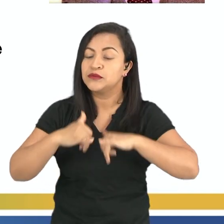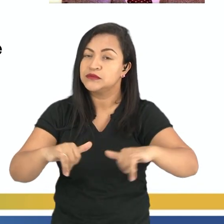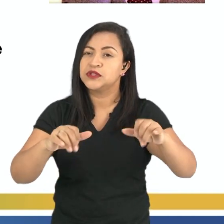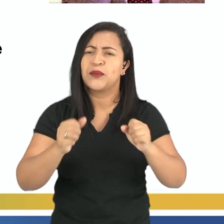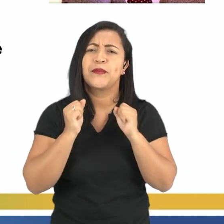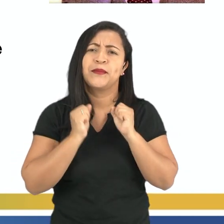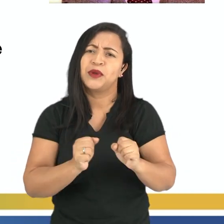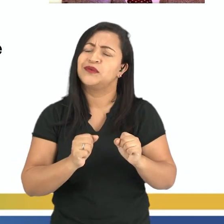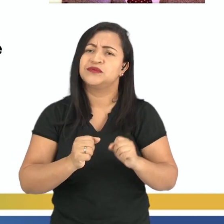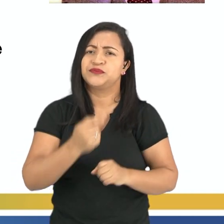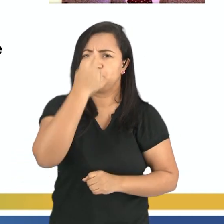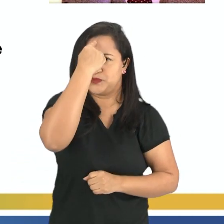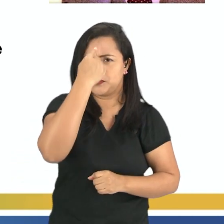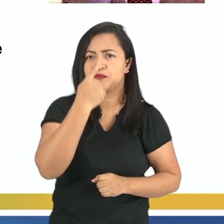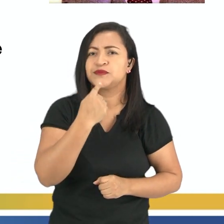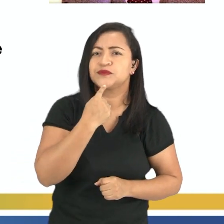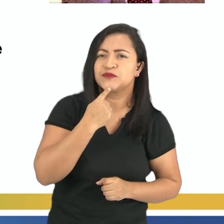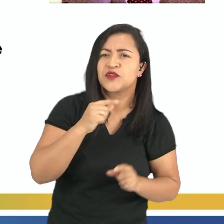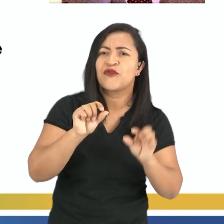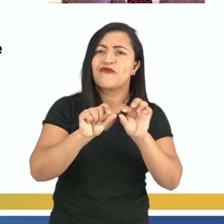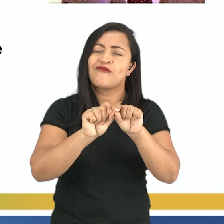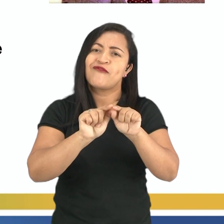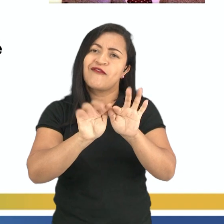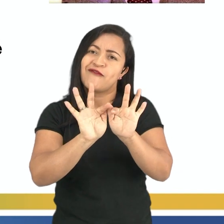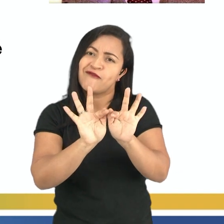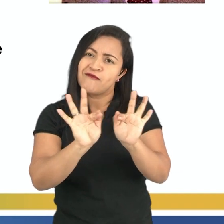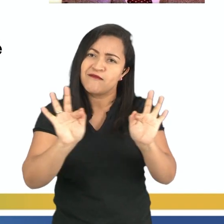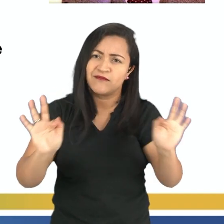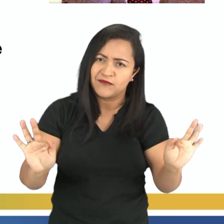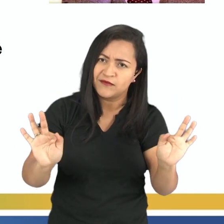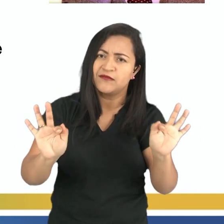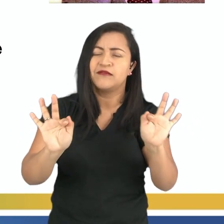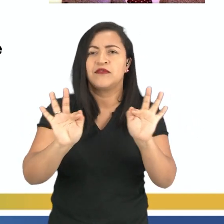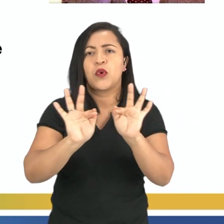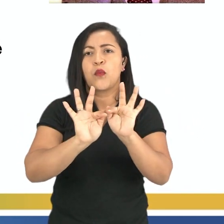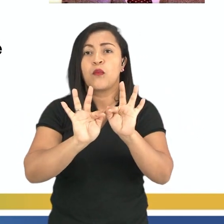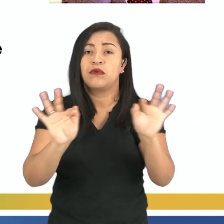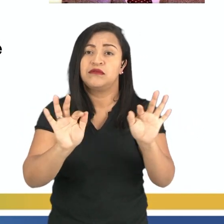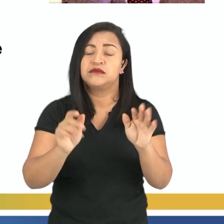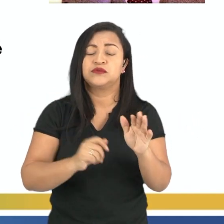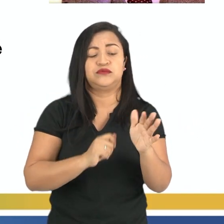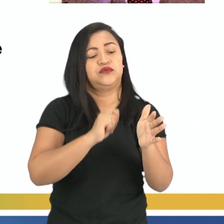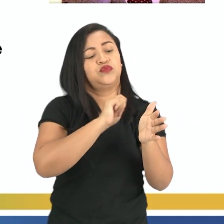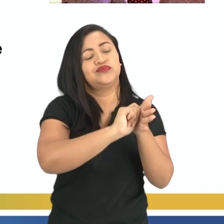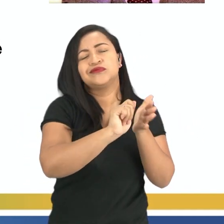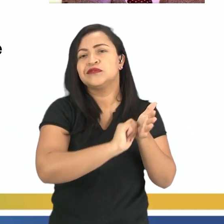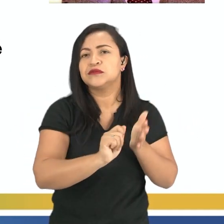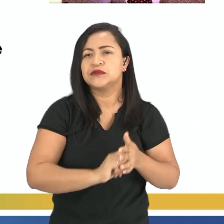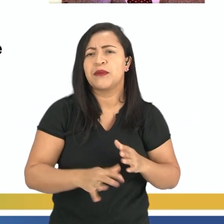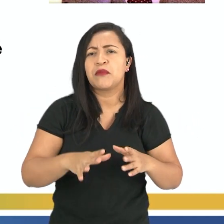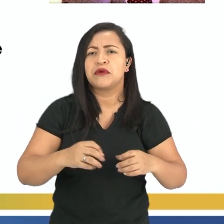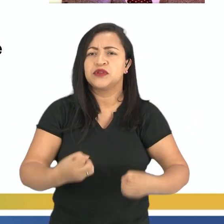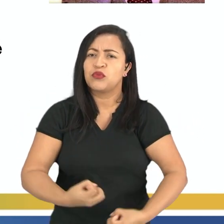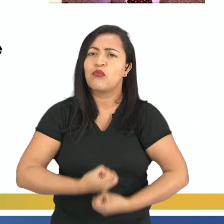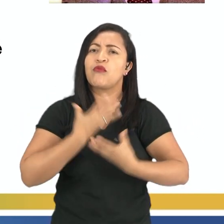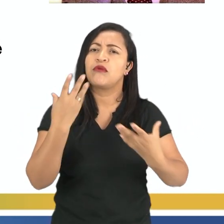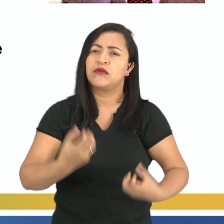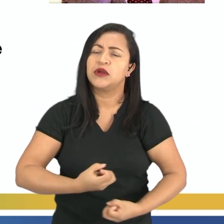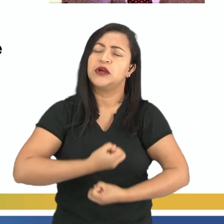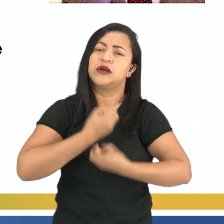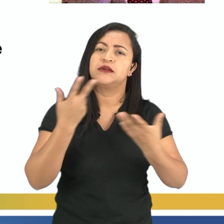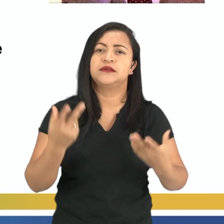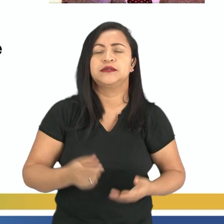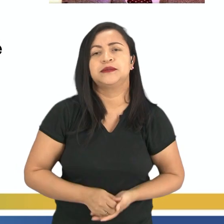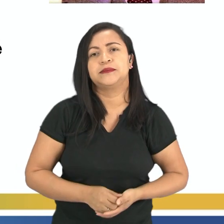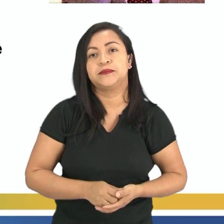imagem, pode ser uma frase, pode ser um texto escrito também. Pode ser um poema em versos